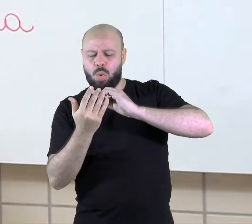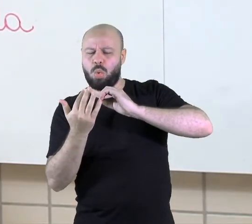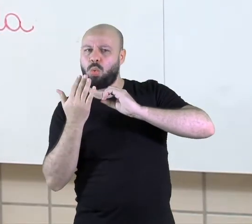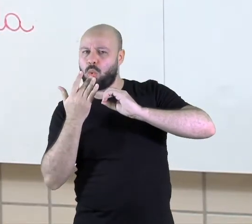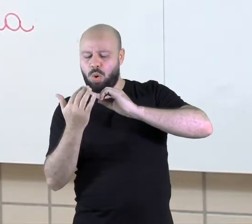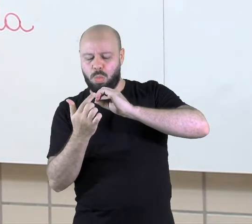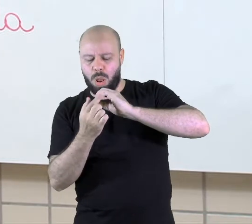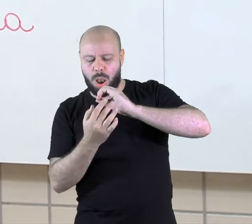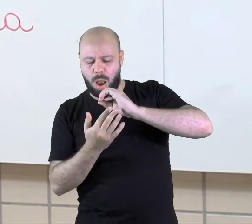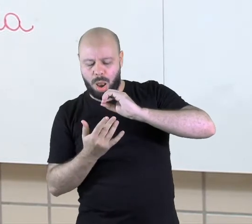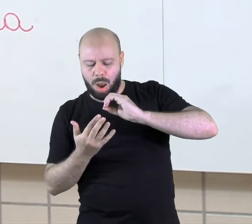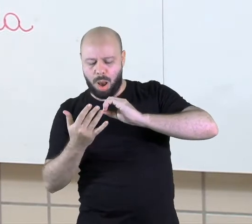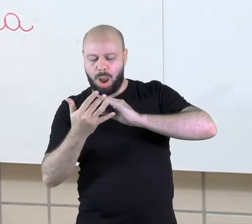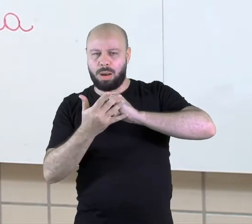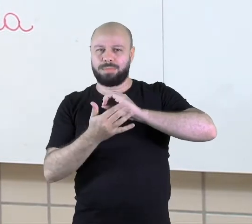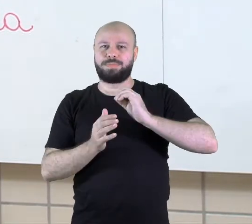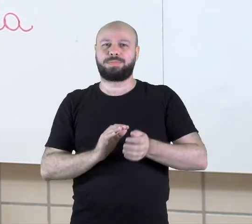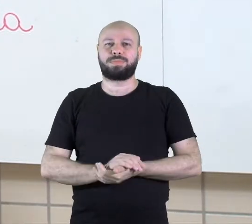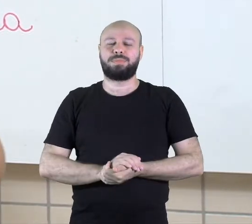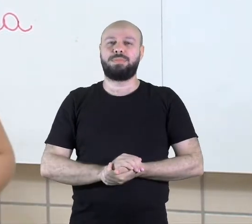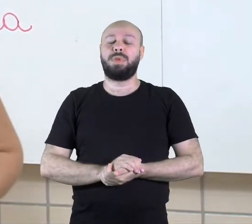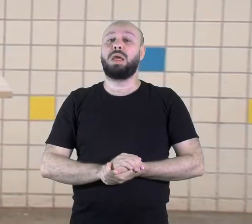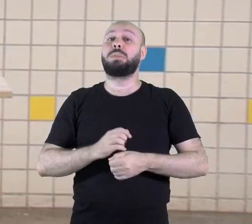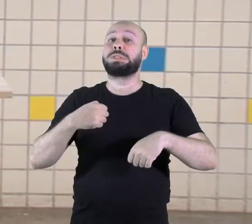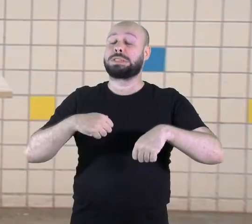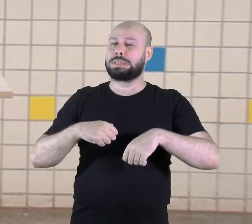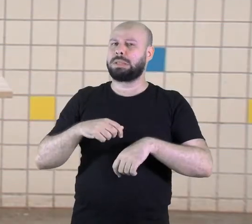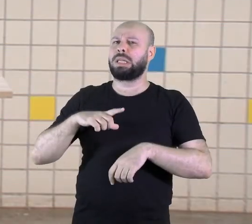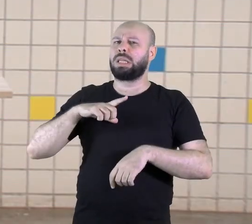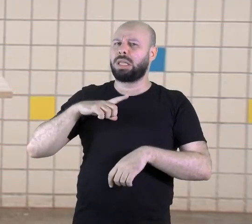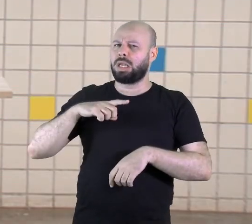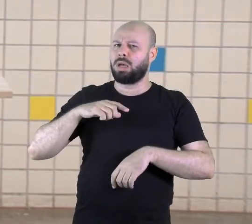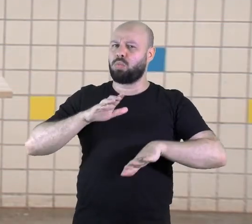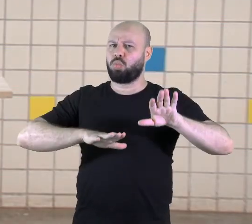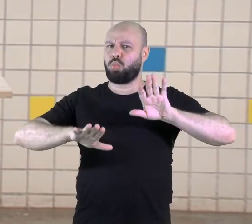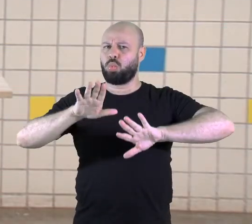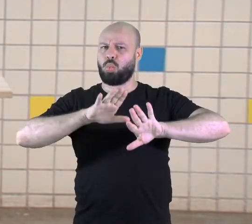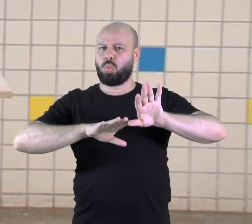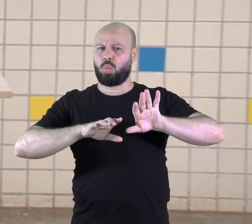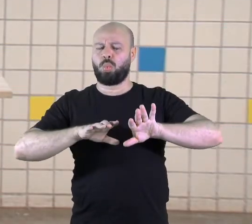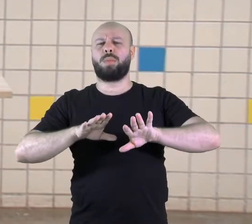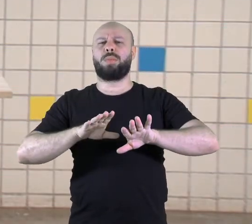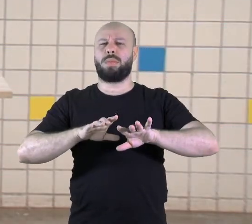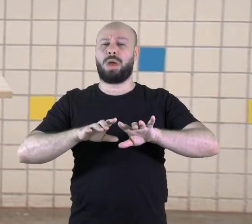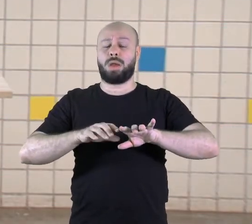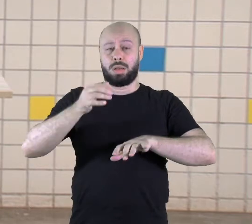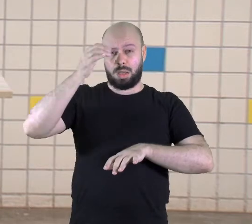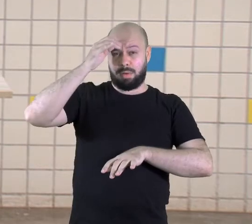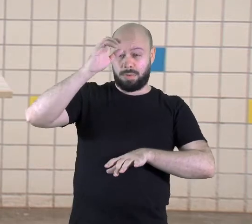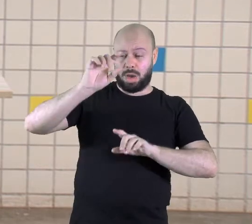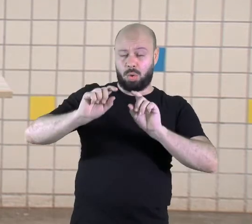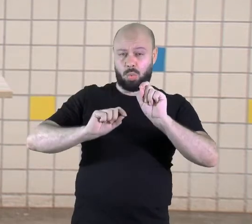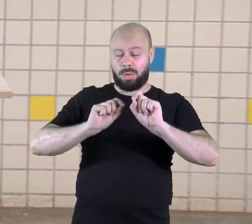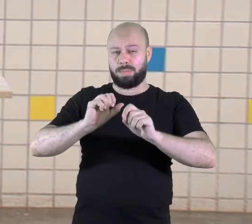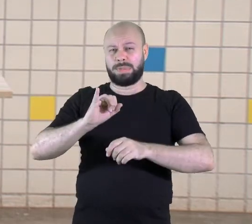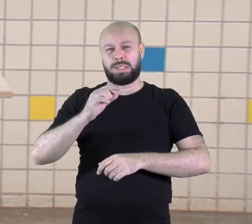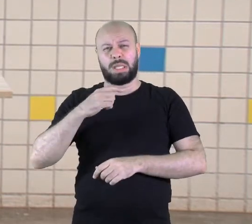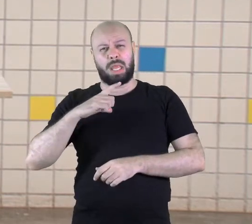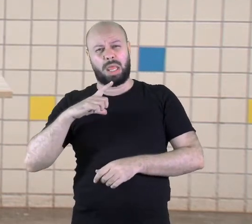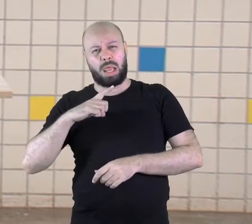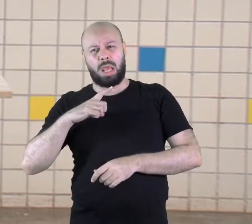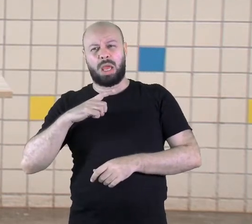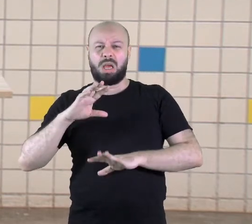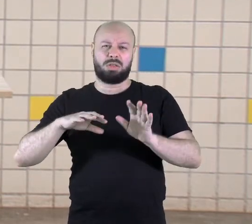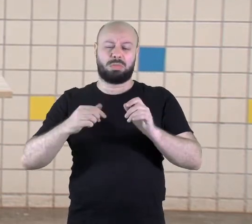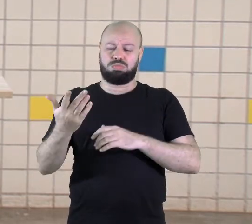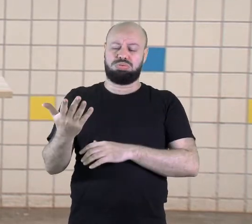Temos várias precauções. Nós podemos observar que se eu tiver com a